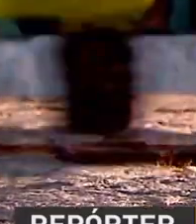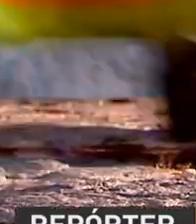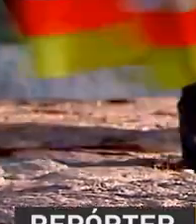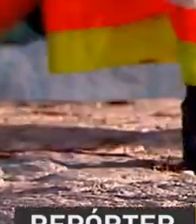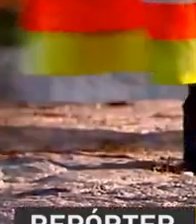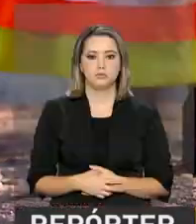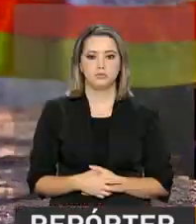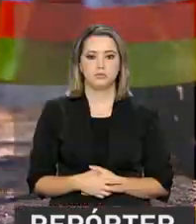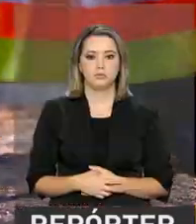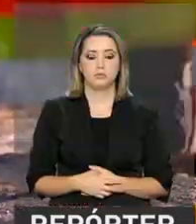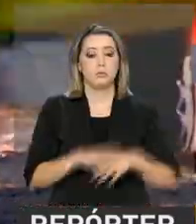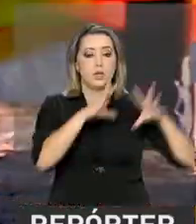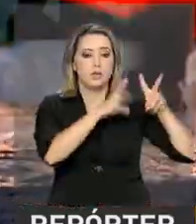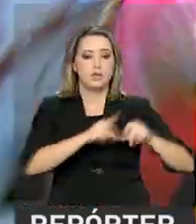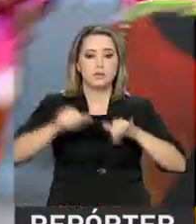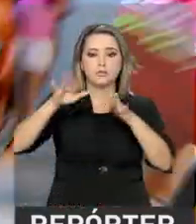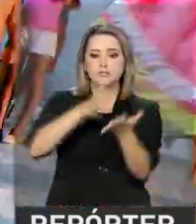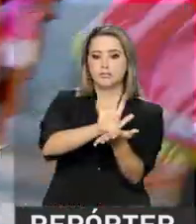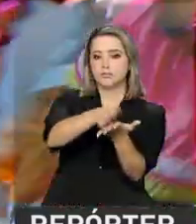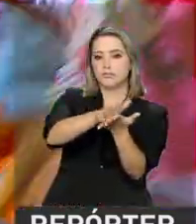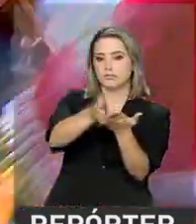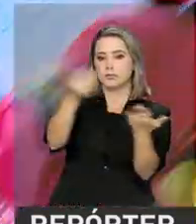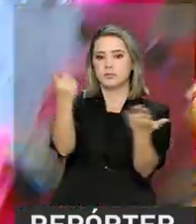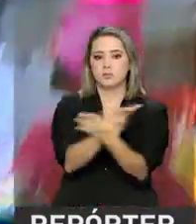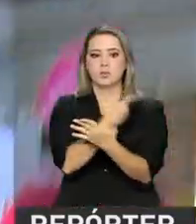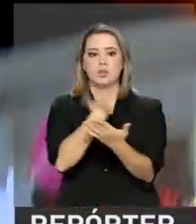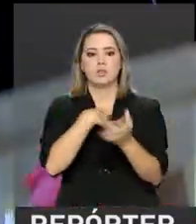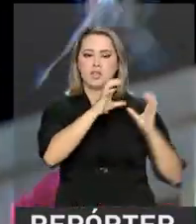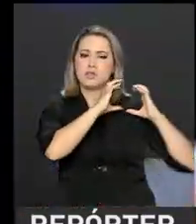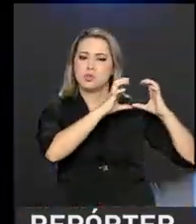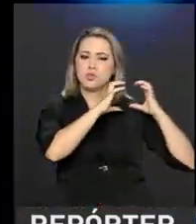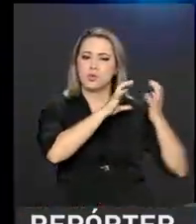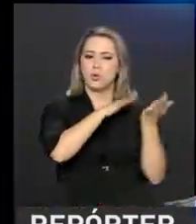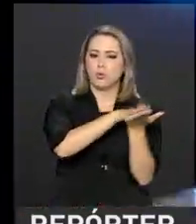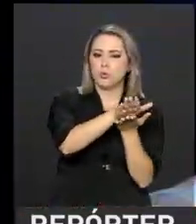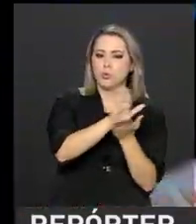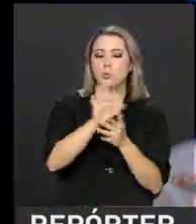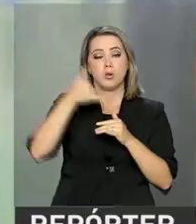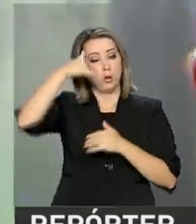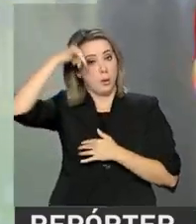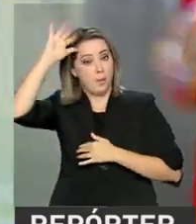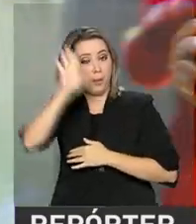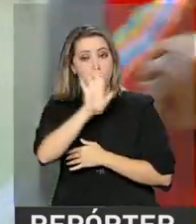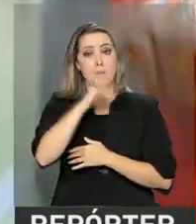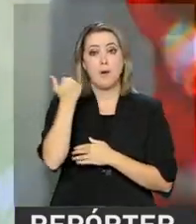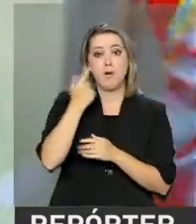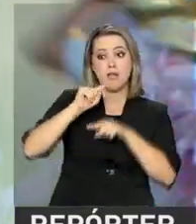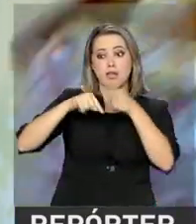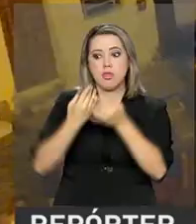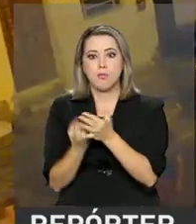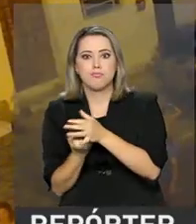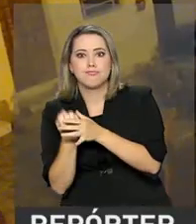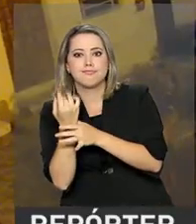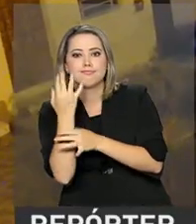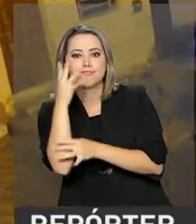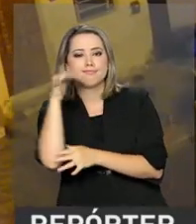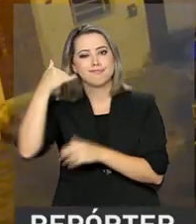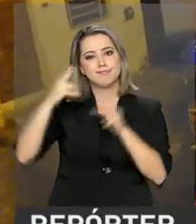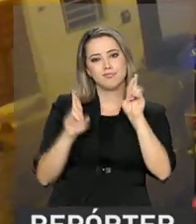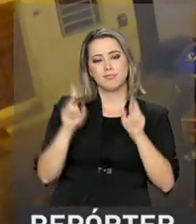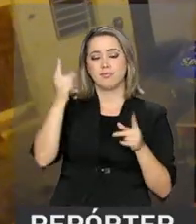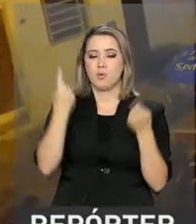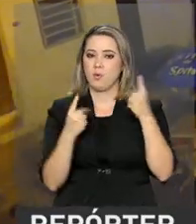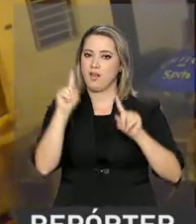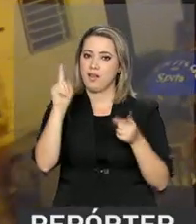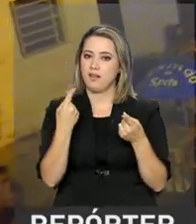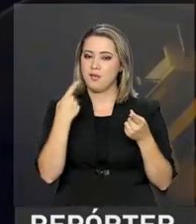Terra em que o samba é pisado, é de coco, em que o boi morre e ressuscita no carnaval. Arco Verde é o portão